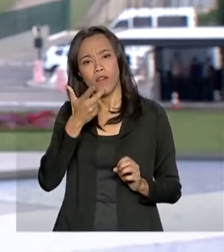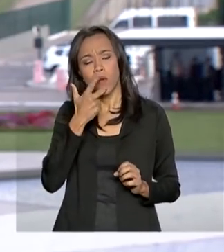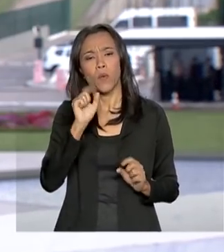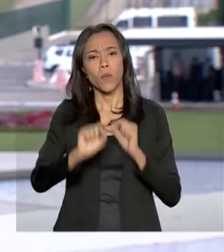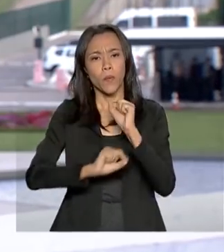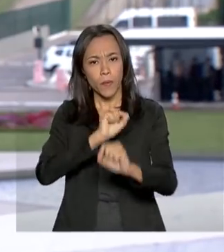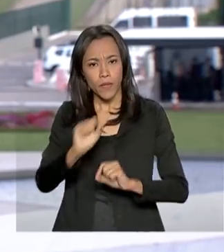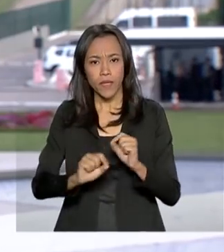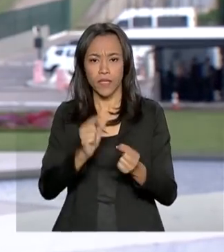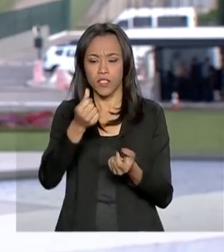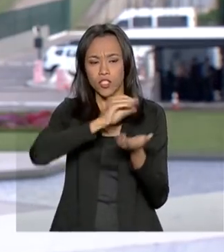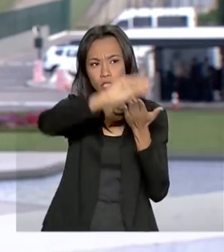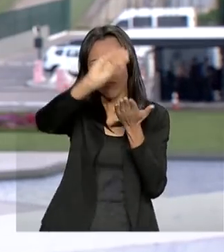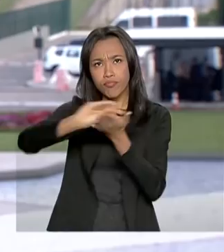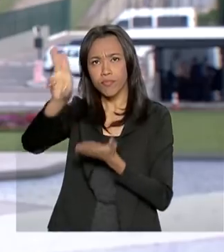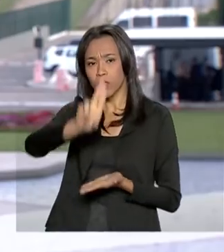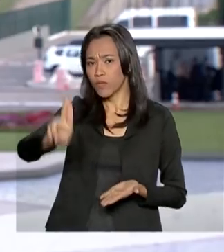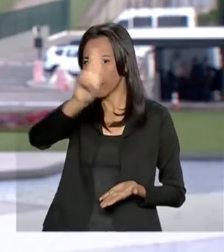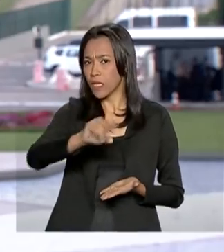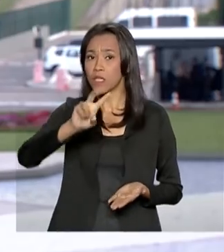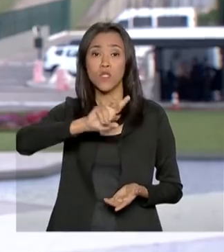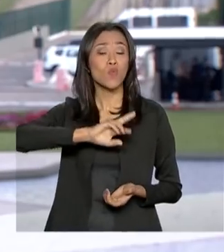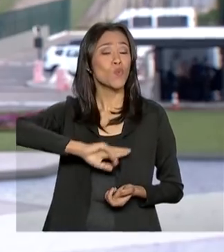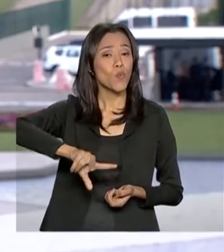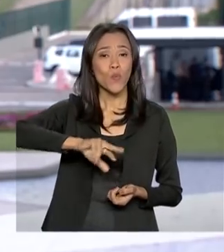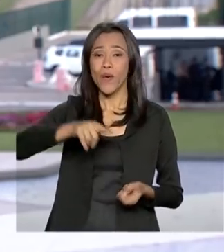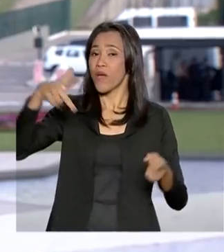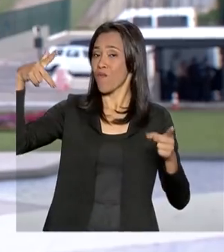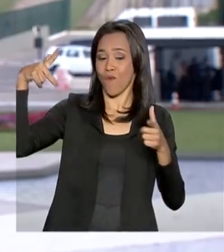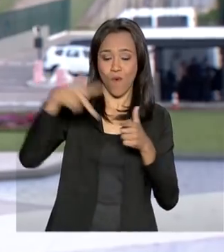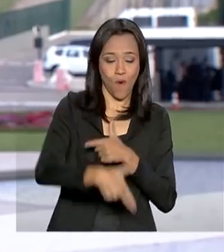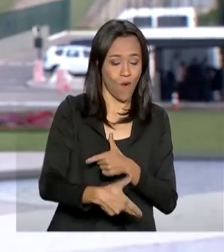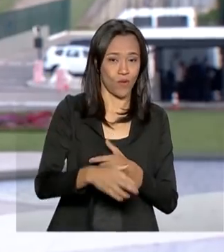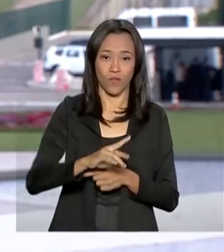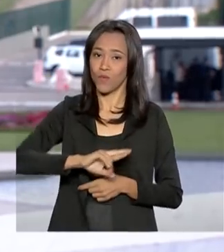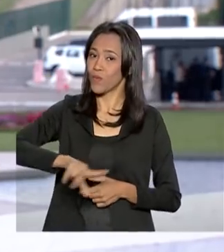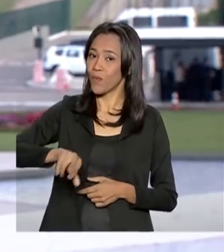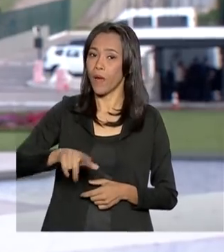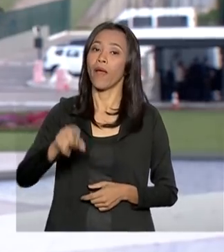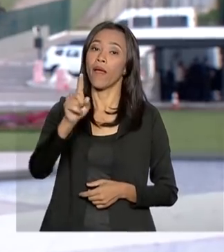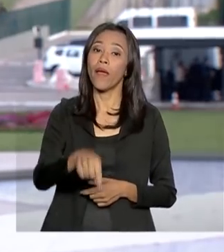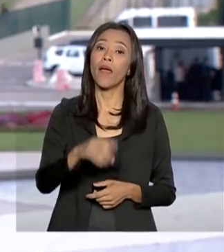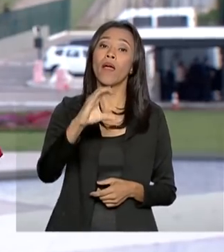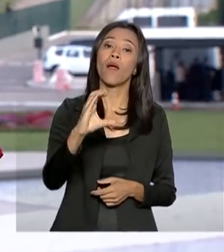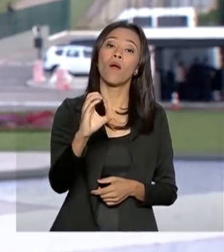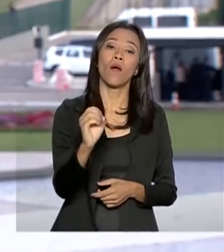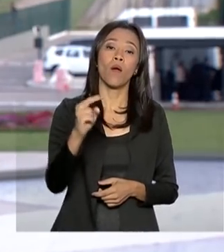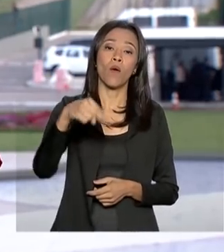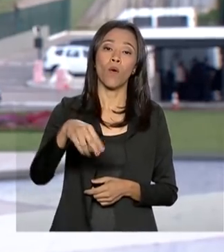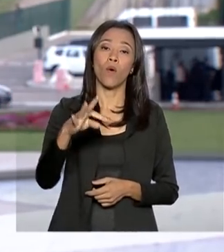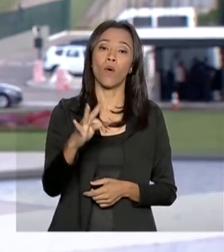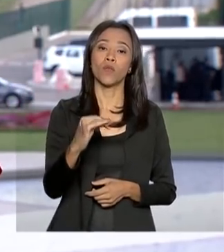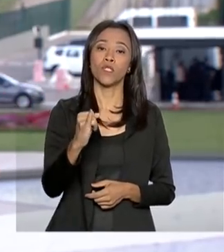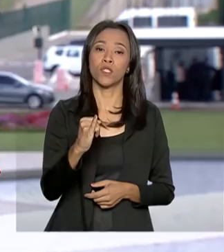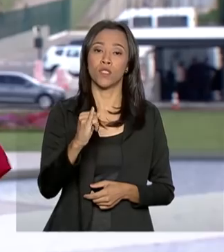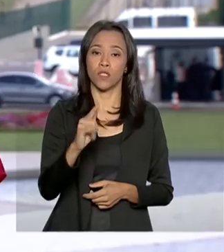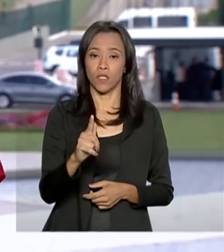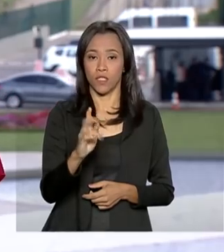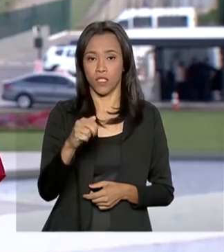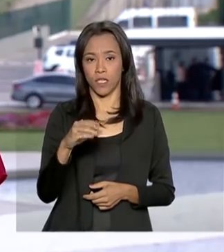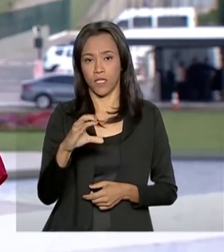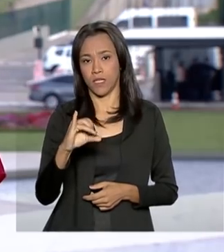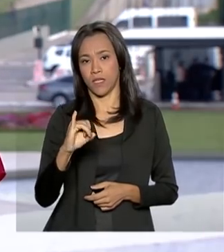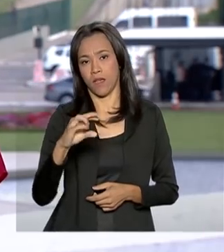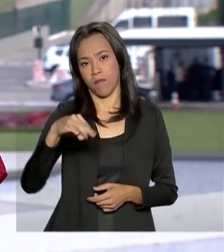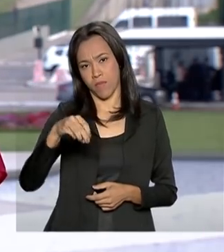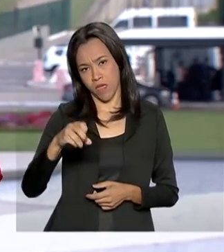universidades e disse que não se trata de um corte e sim de um contingenciamento. Ele adiantou que futuramente outras verbas